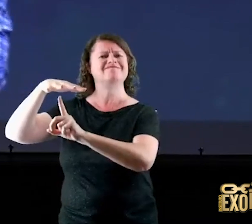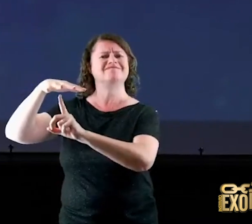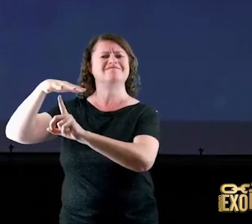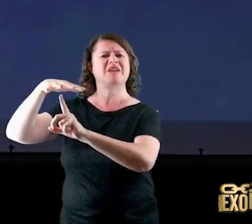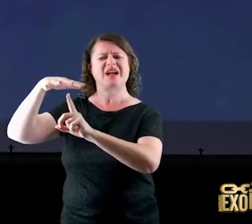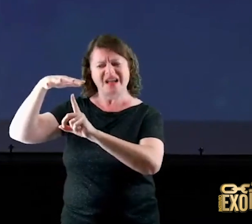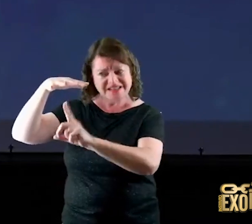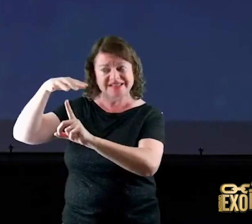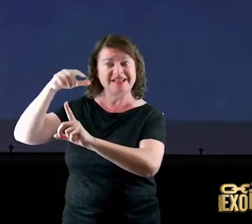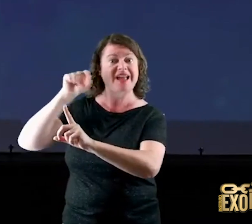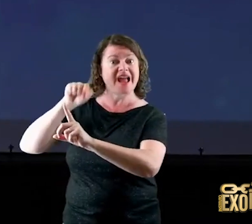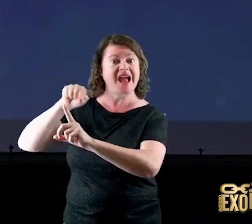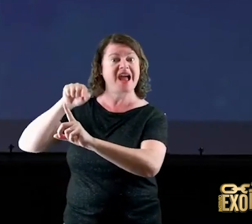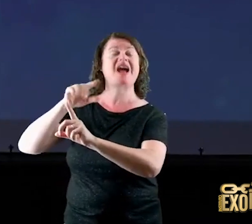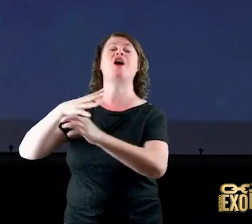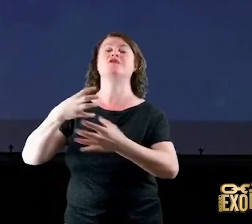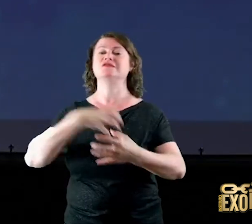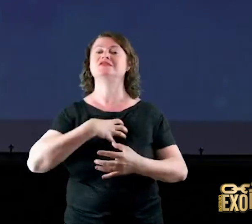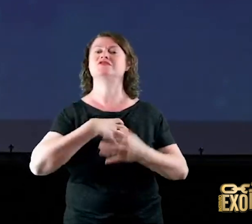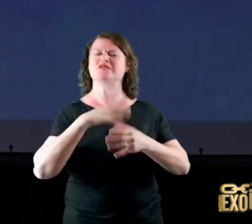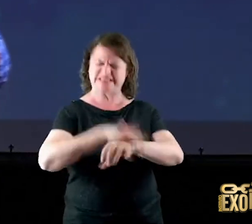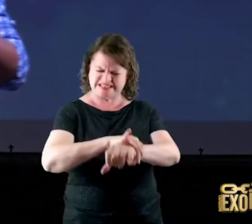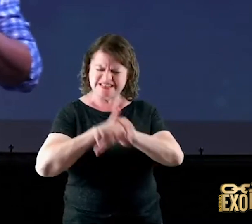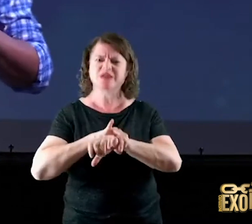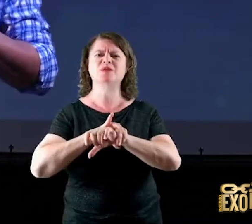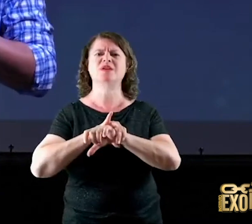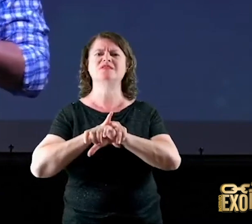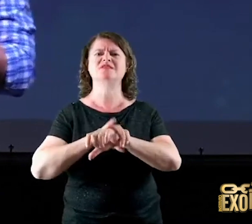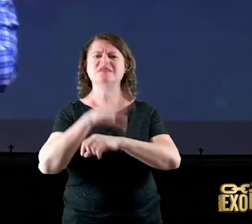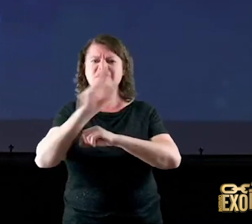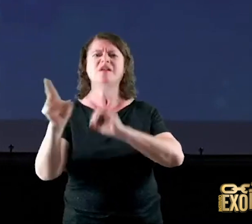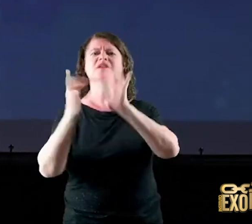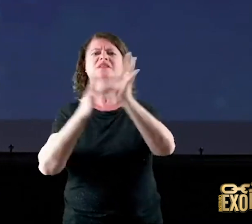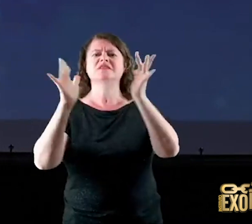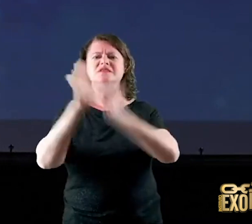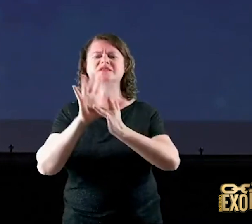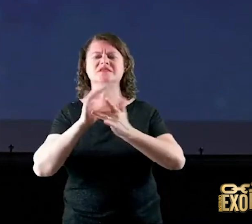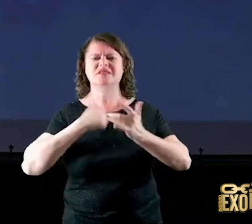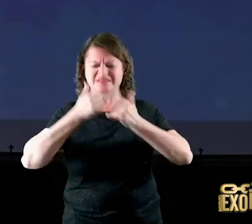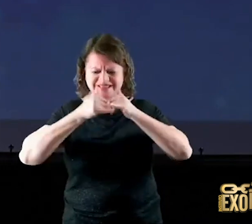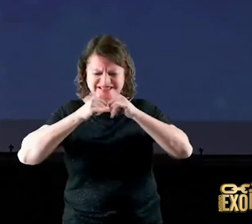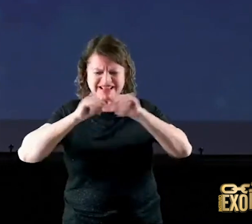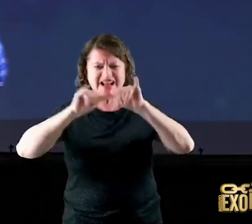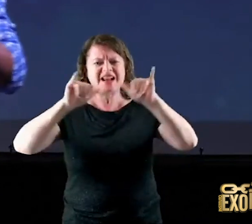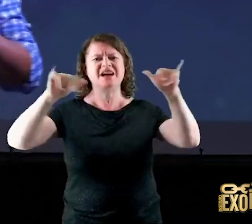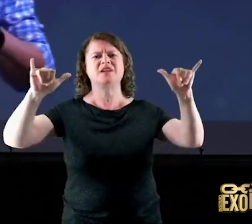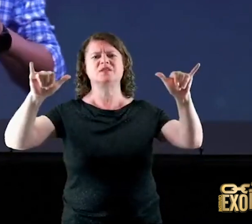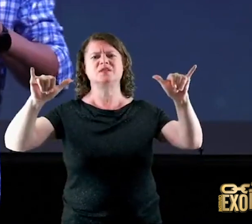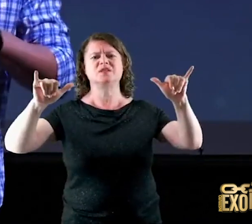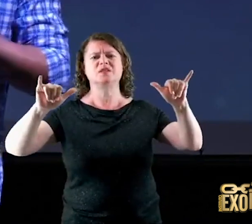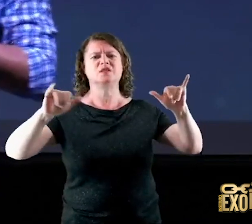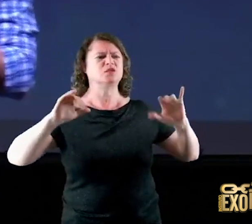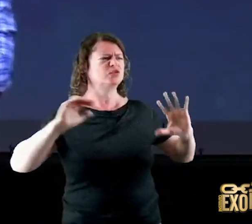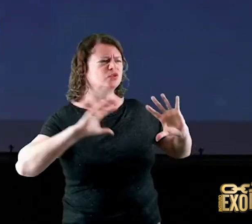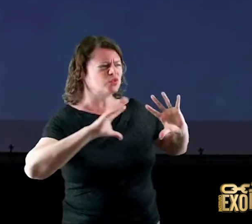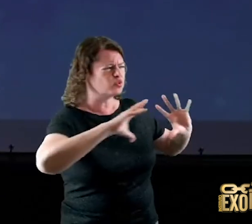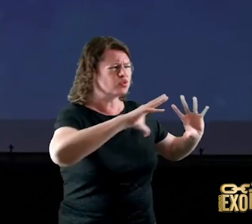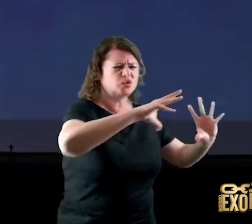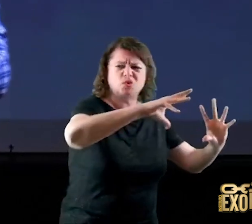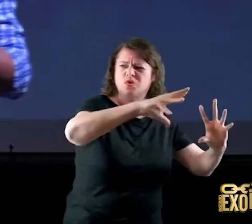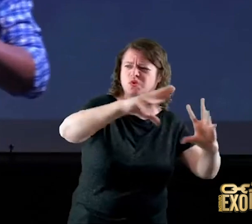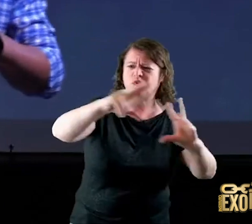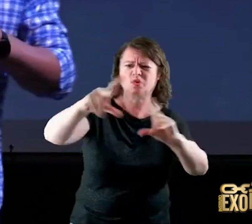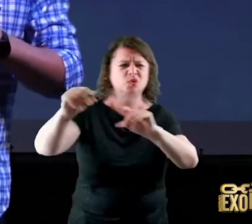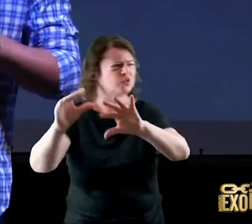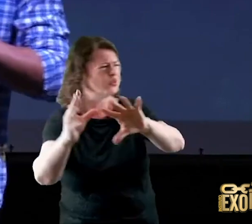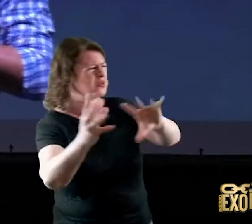segurança eu em nome de Jesus declaro que toda ameaça eu concordo